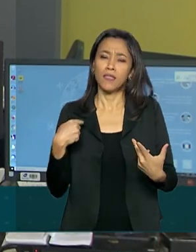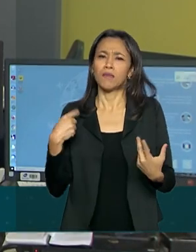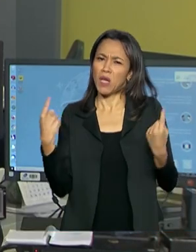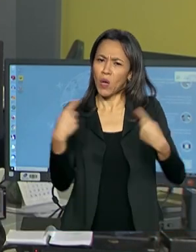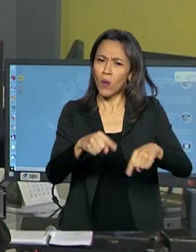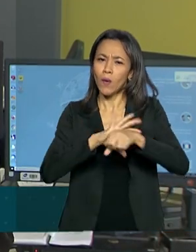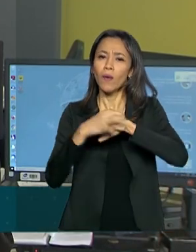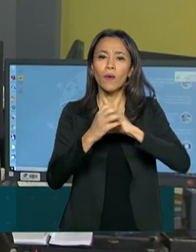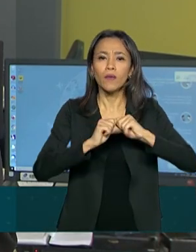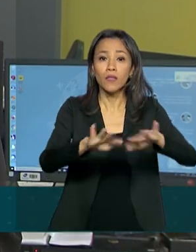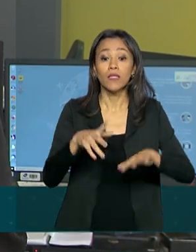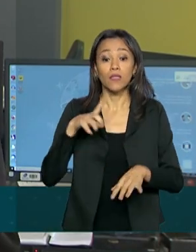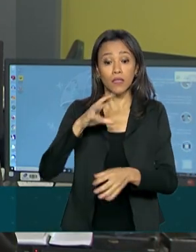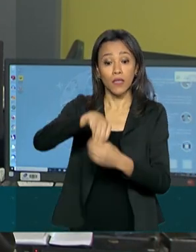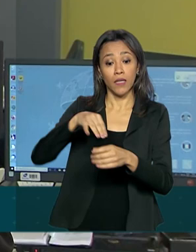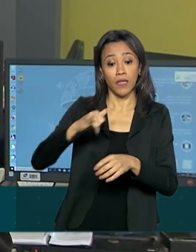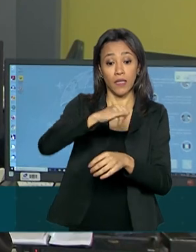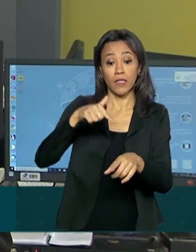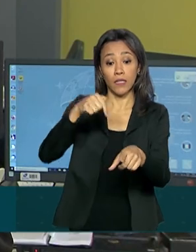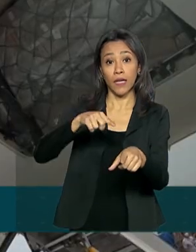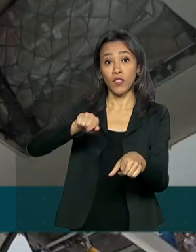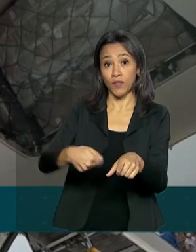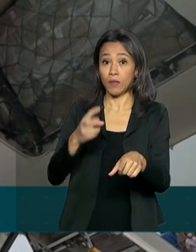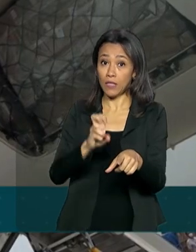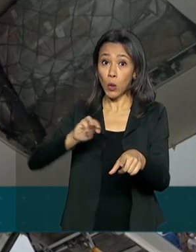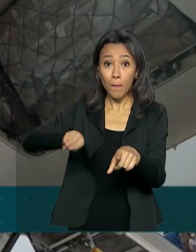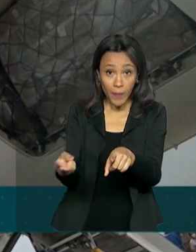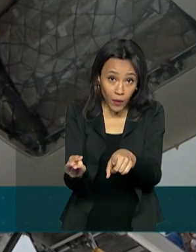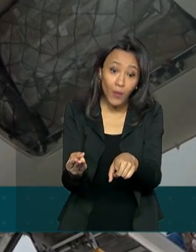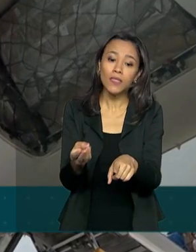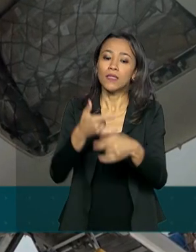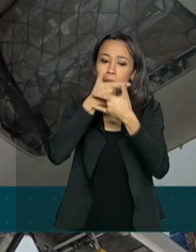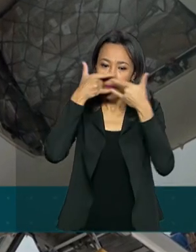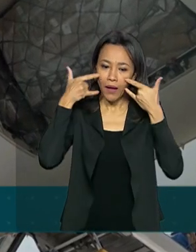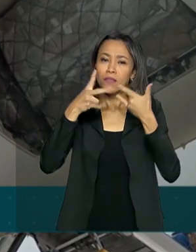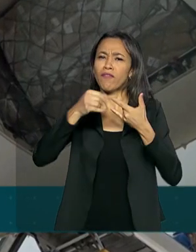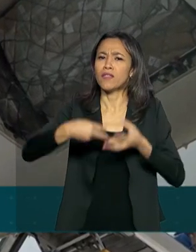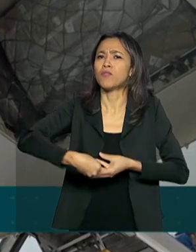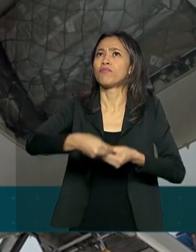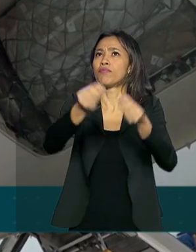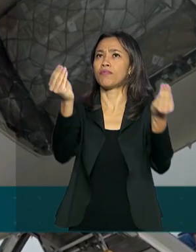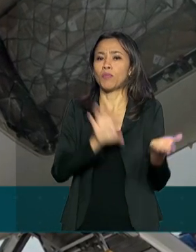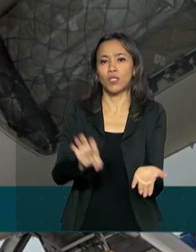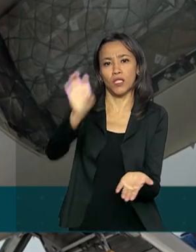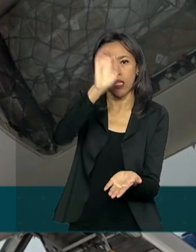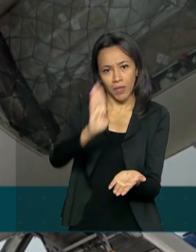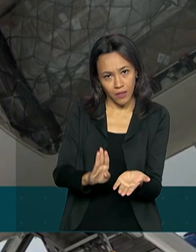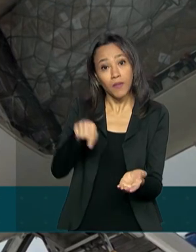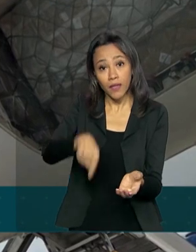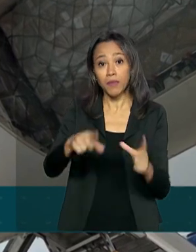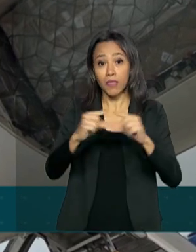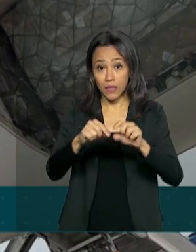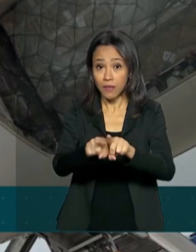Na aeronave estavam 7,5 milhões de máscaras de proteção que vão ser distribuídas para todos os estados do país, além do Distrito Federal.